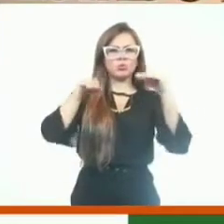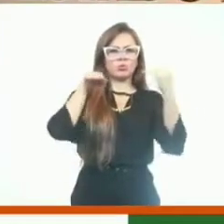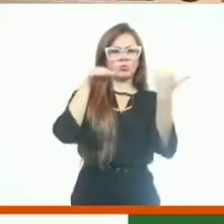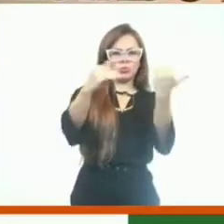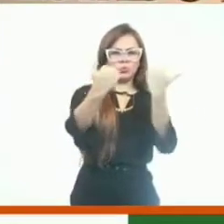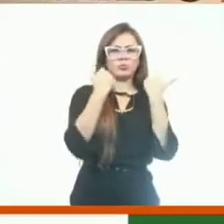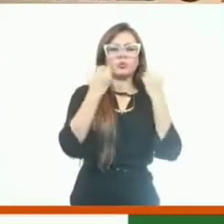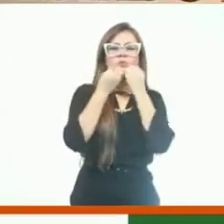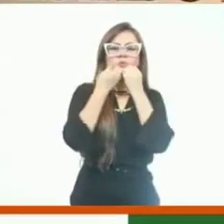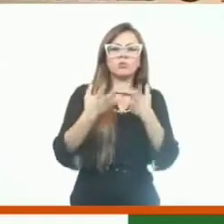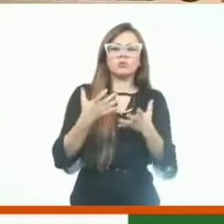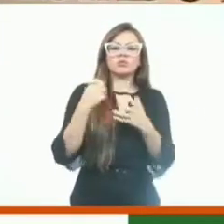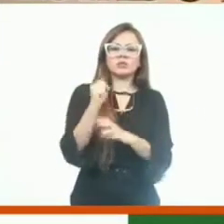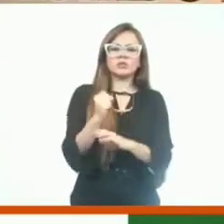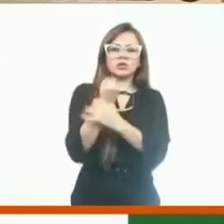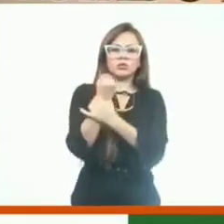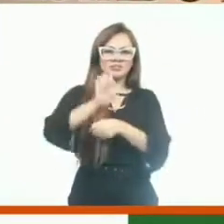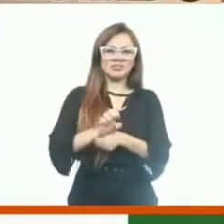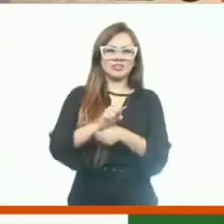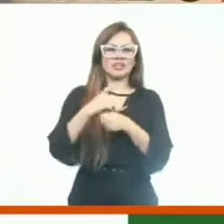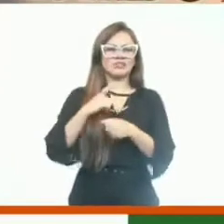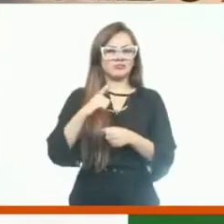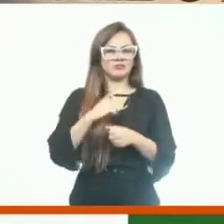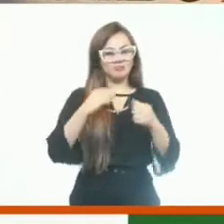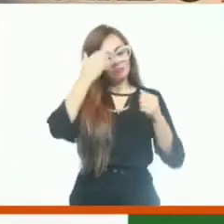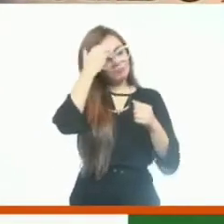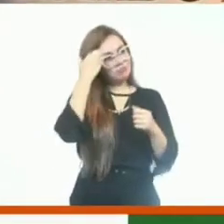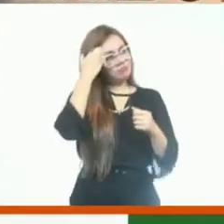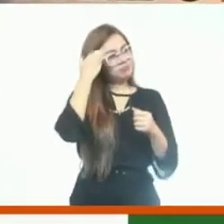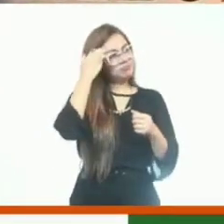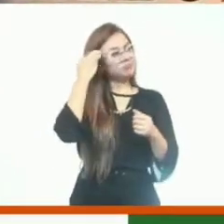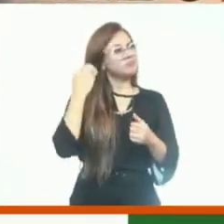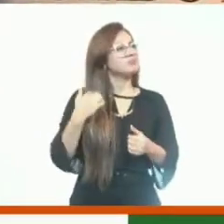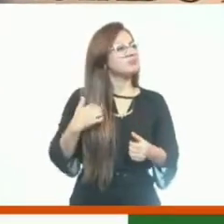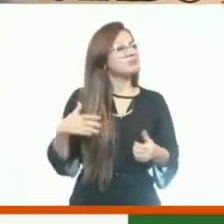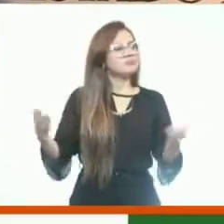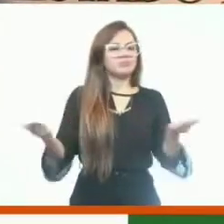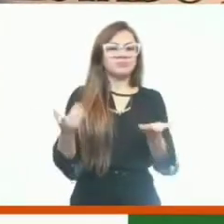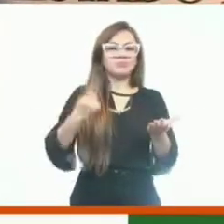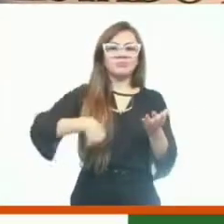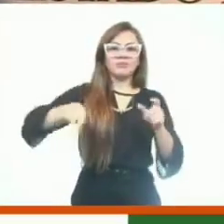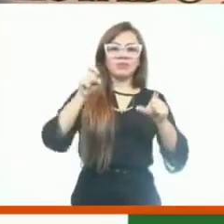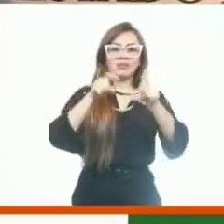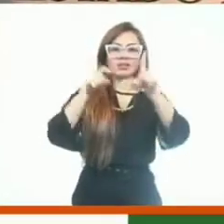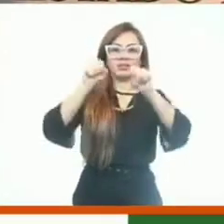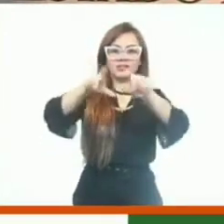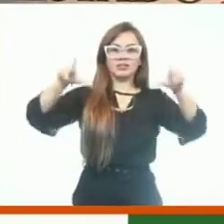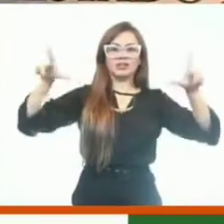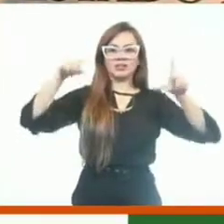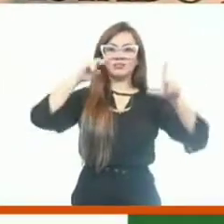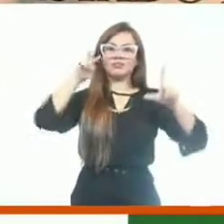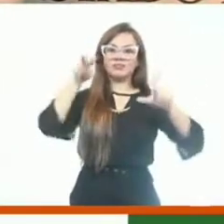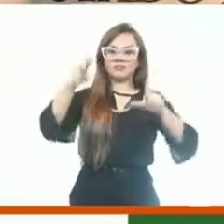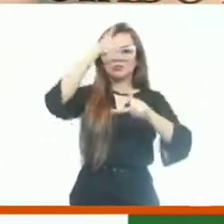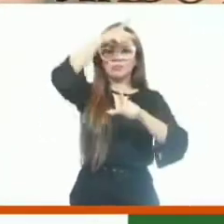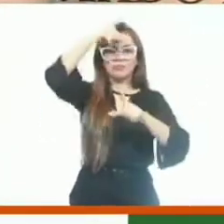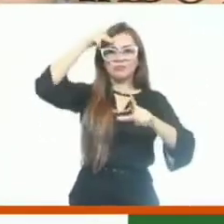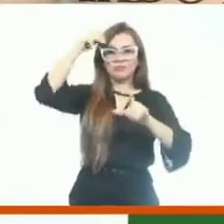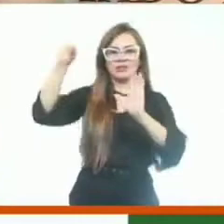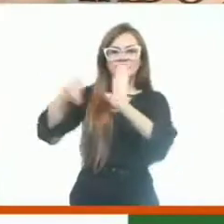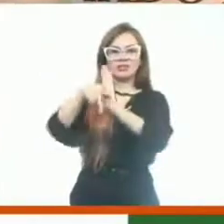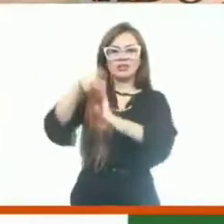nossos turistas e os nossos cearenses. Então, vamos lá, vamos agora fazer o link direto lá com o nosso querido prefeito